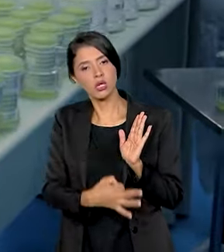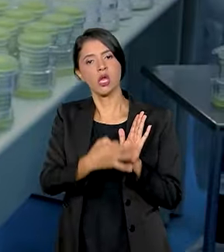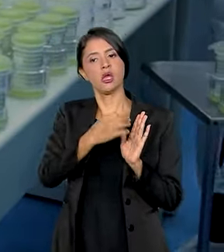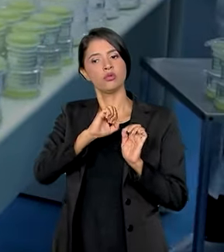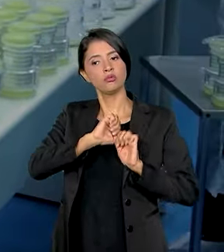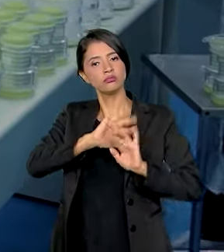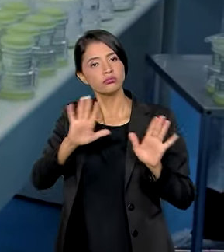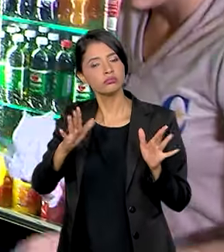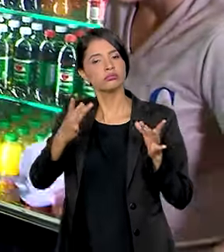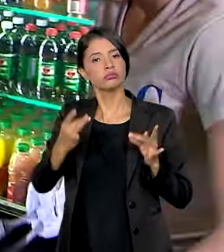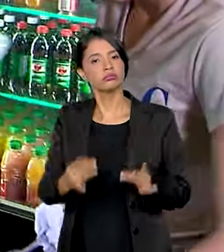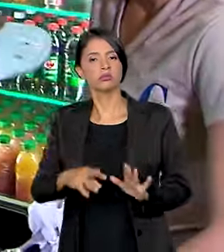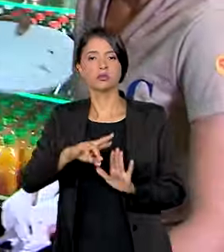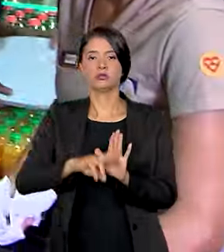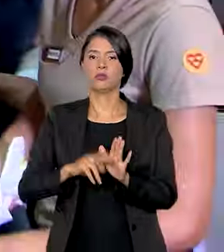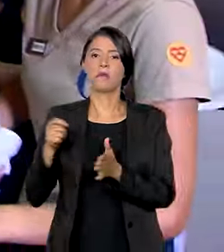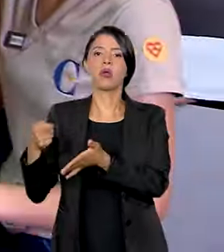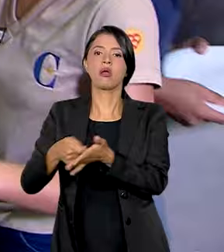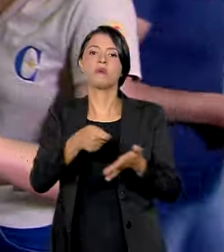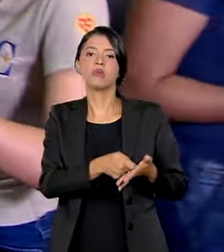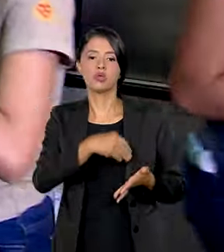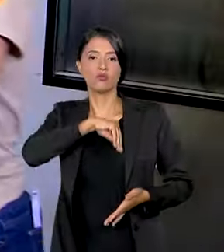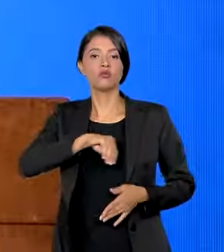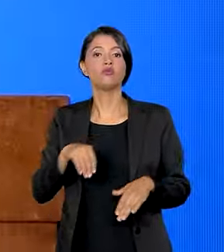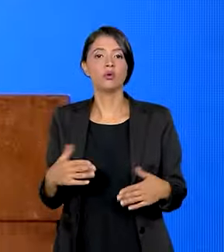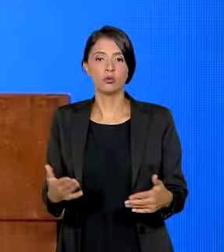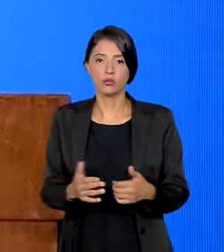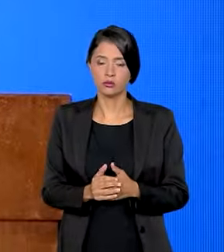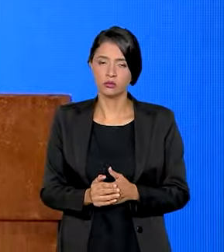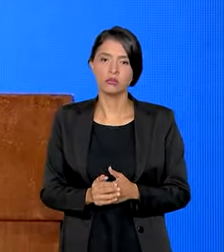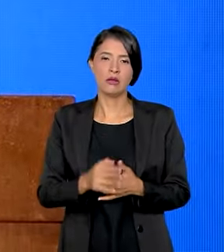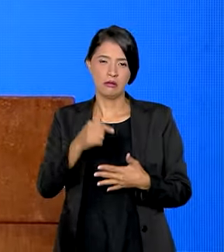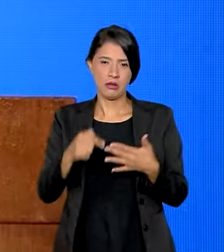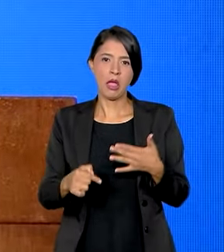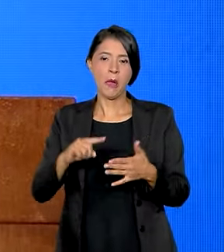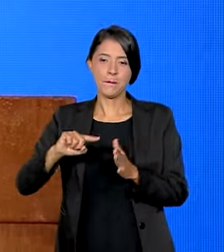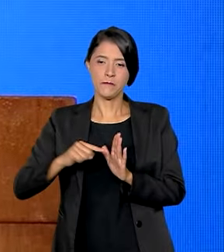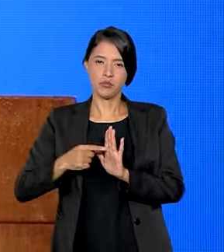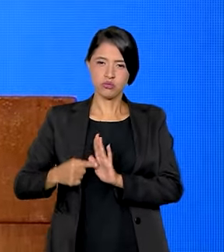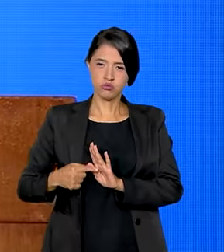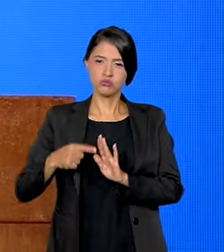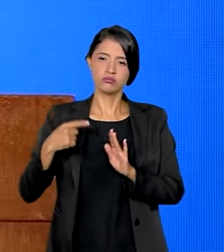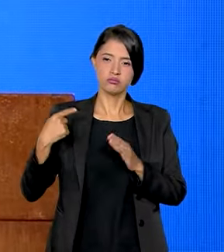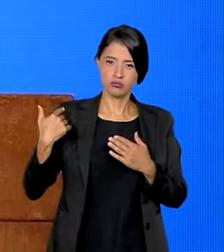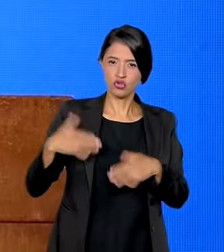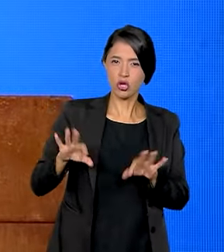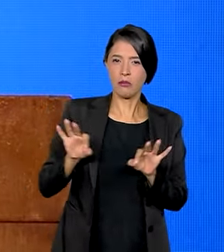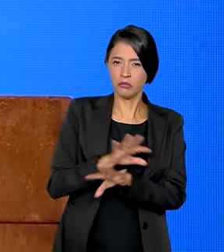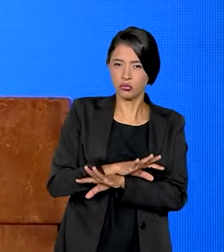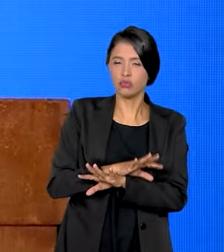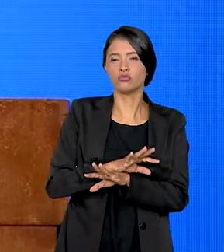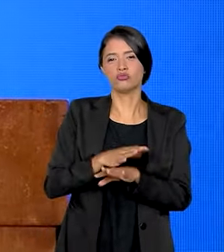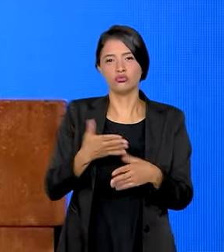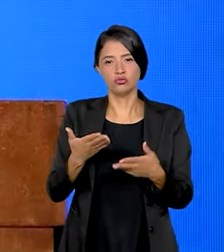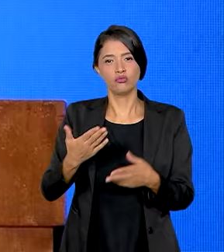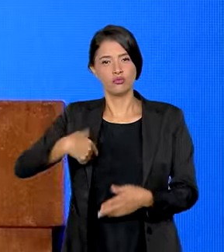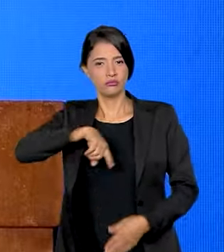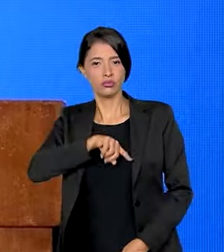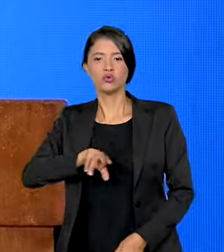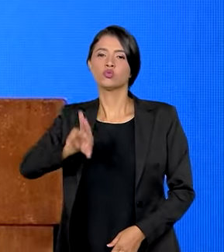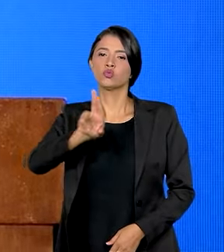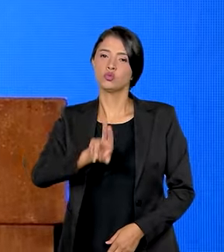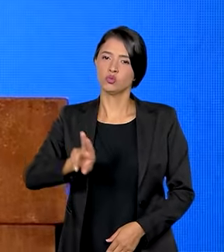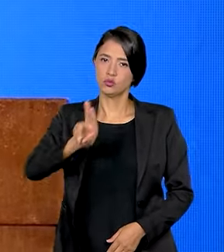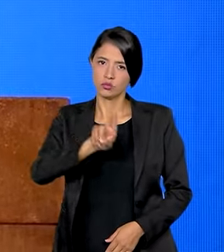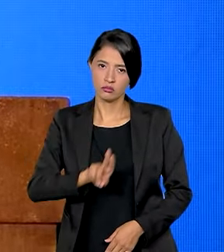transparência e dos critérios de remuneração. Porque as condições para autuação, elas estão dadas. Nós